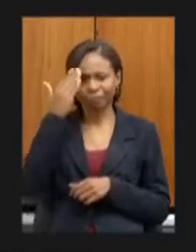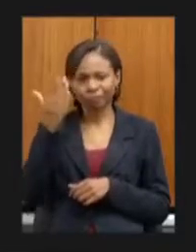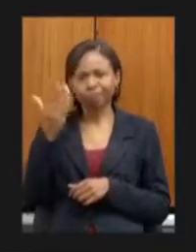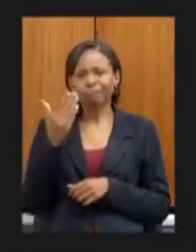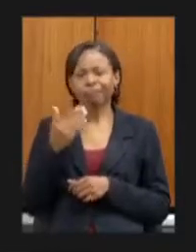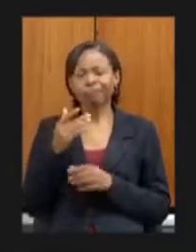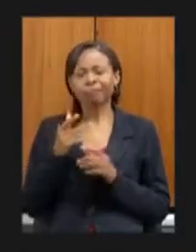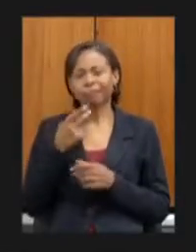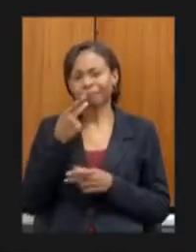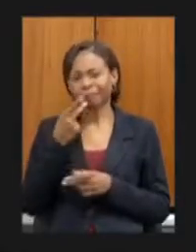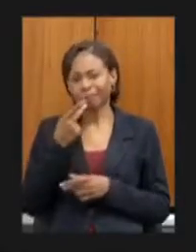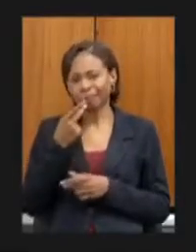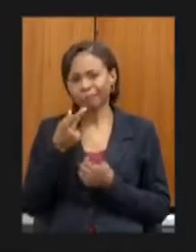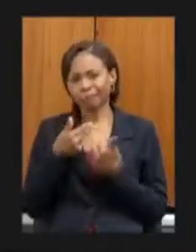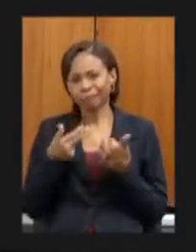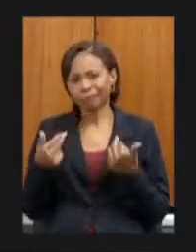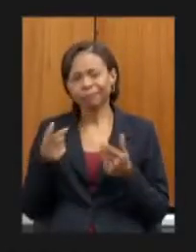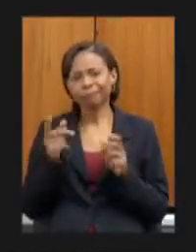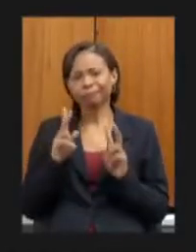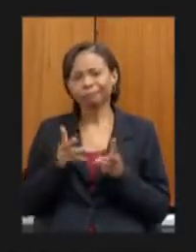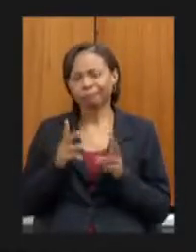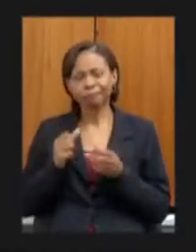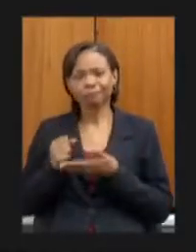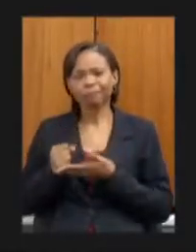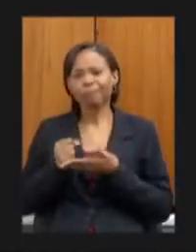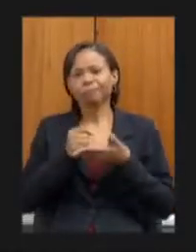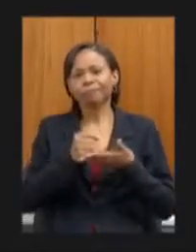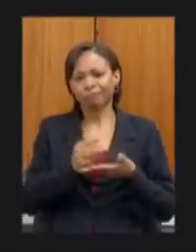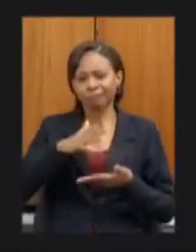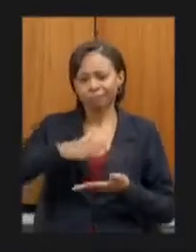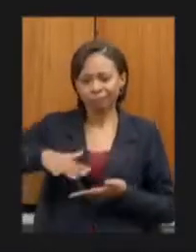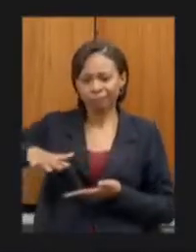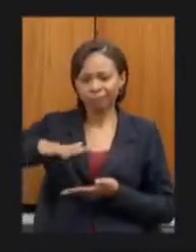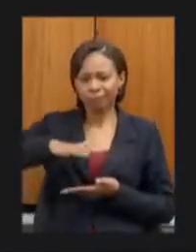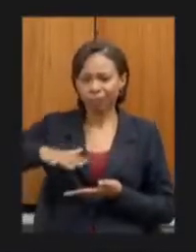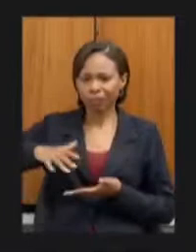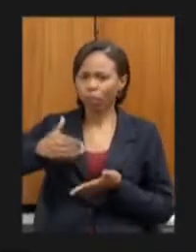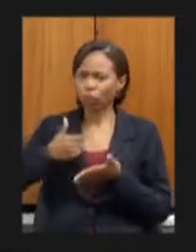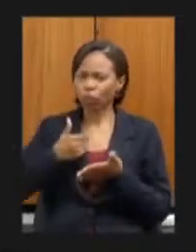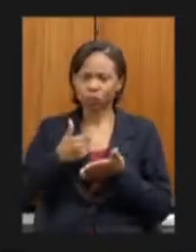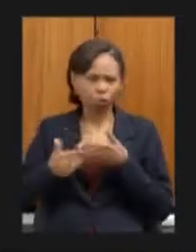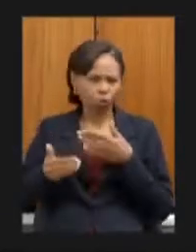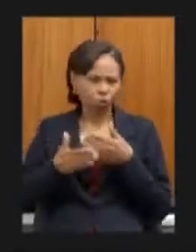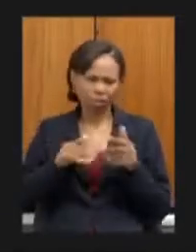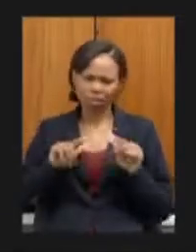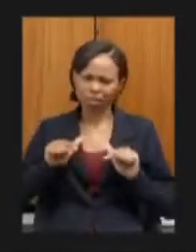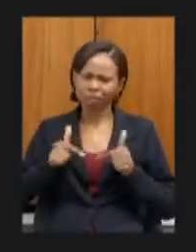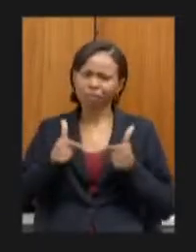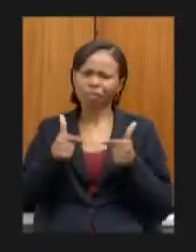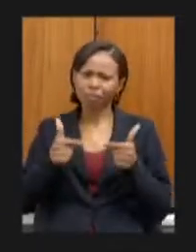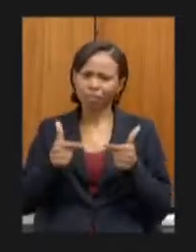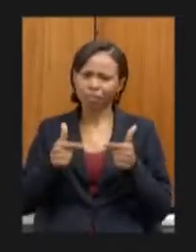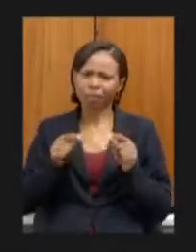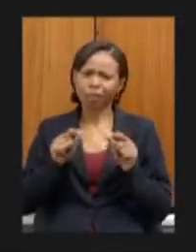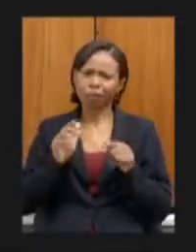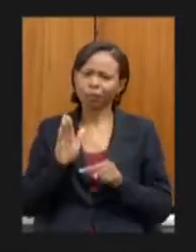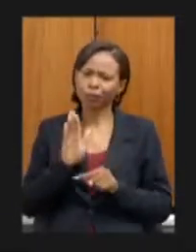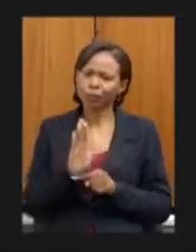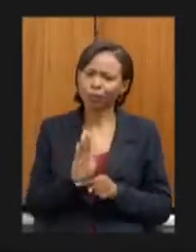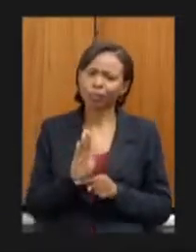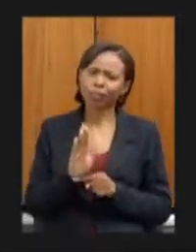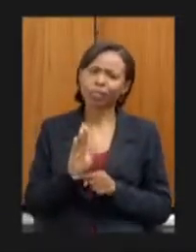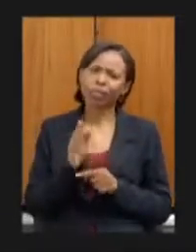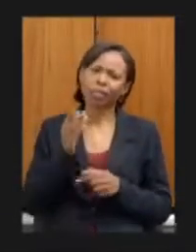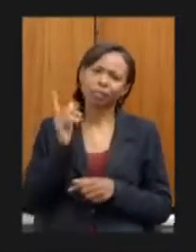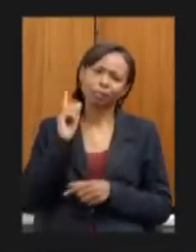com a colaboração nossa tanto na região como em todas as tarefas para que Minas possa sair melhor dessa